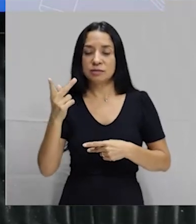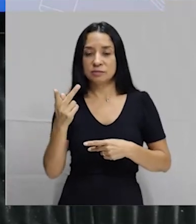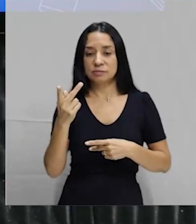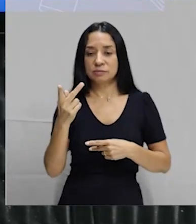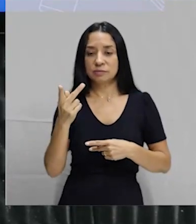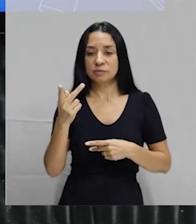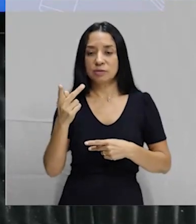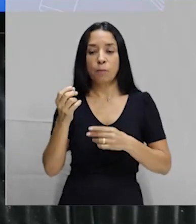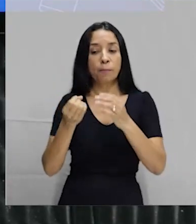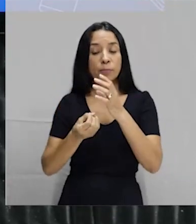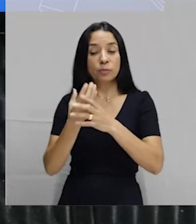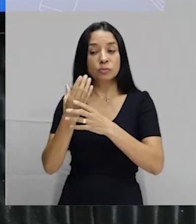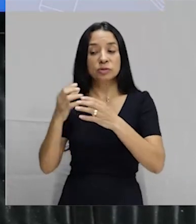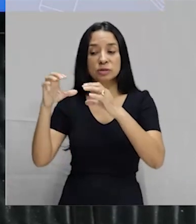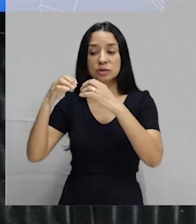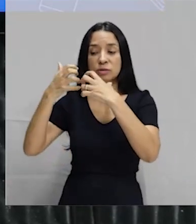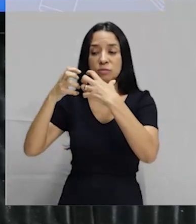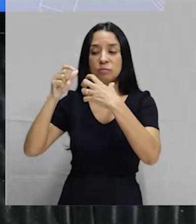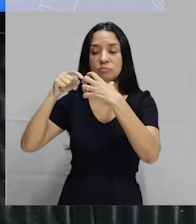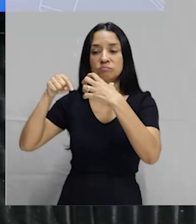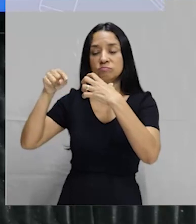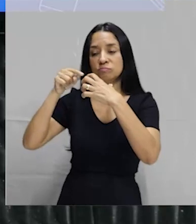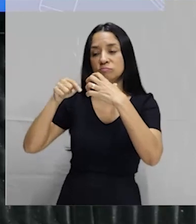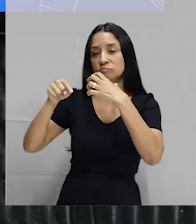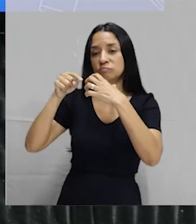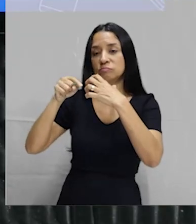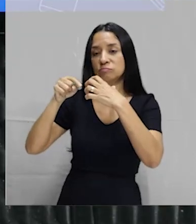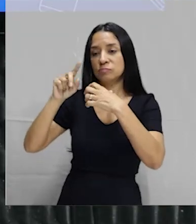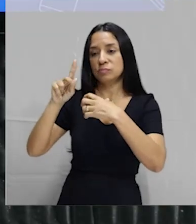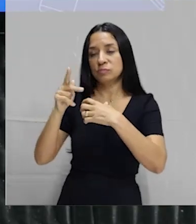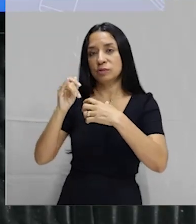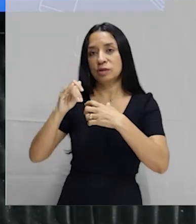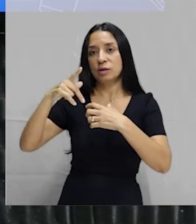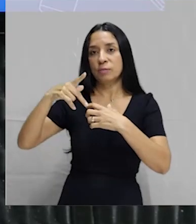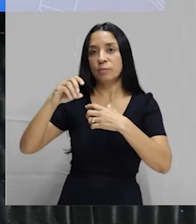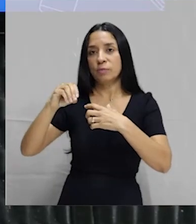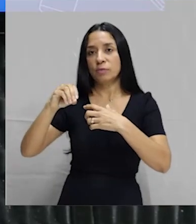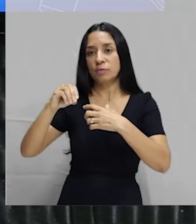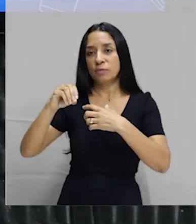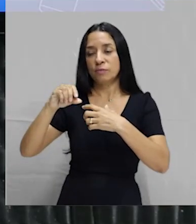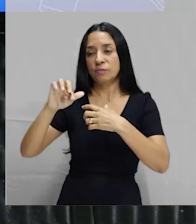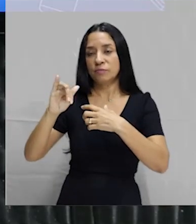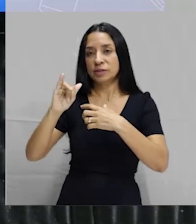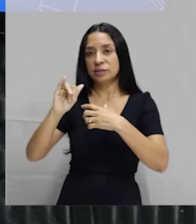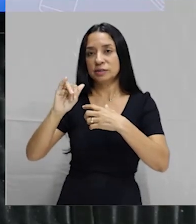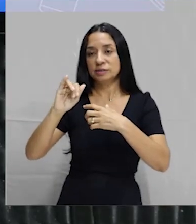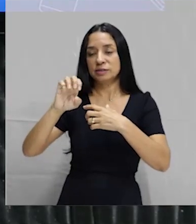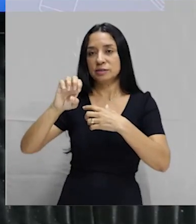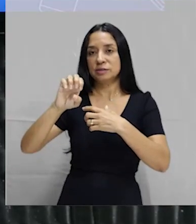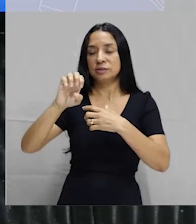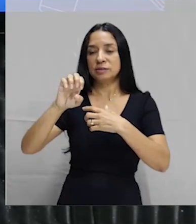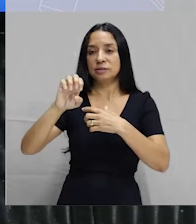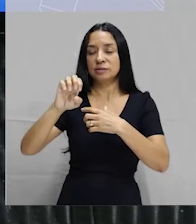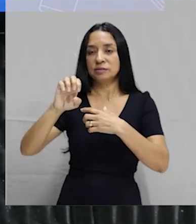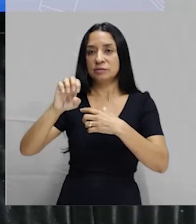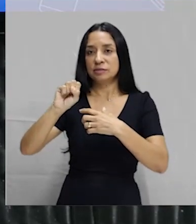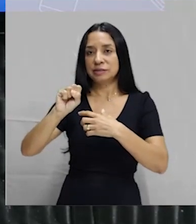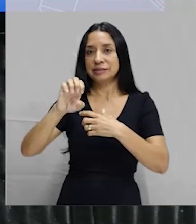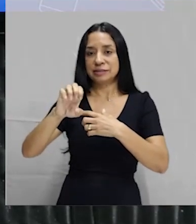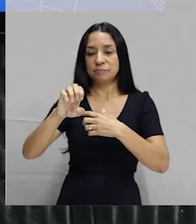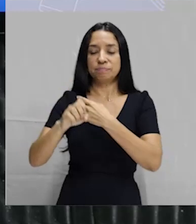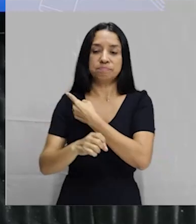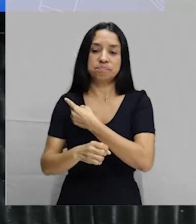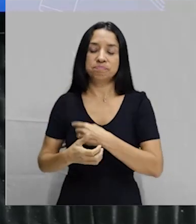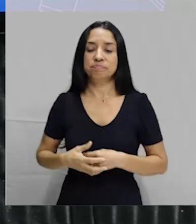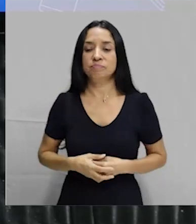cérebro. Essa glândula é chamada de glândula hipófise, tá? H-I-P-O-F-I-S-E. Hipófise,